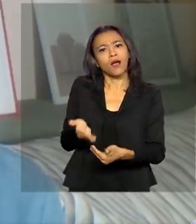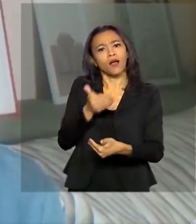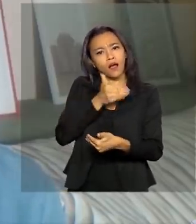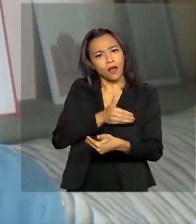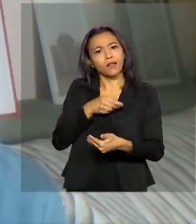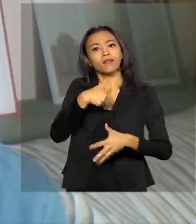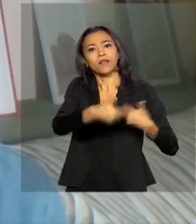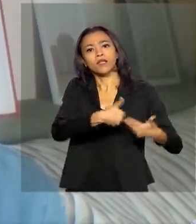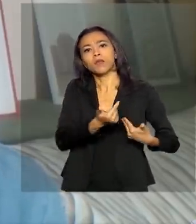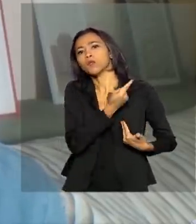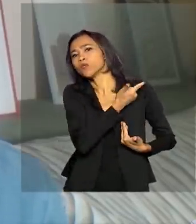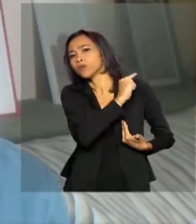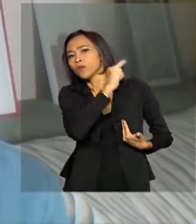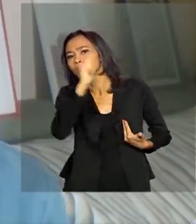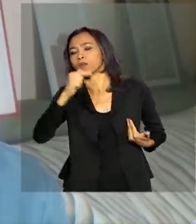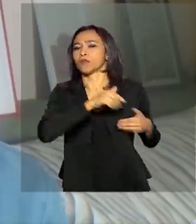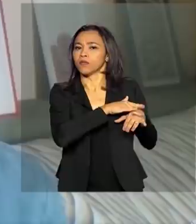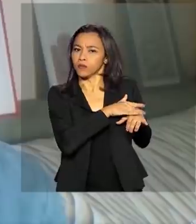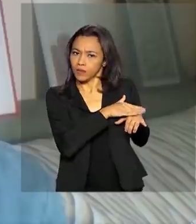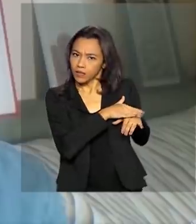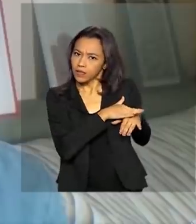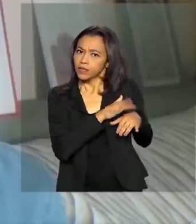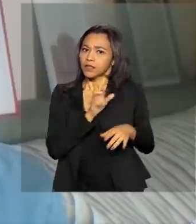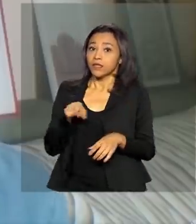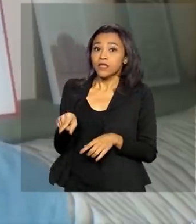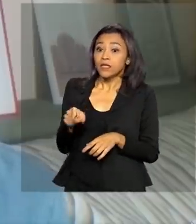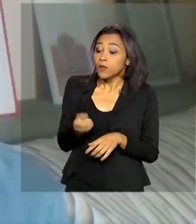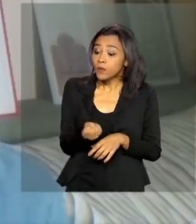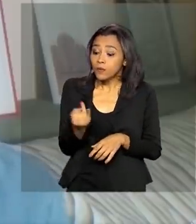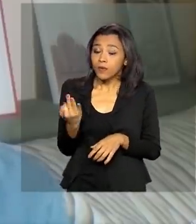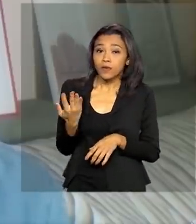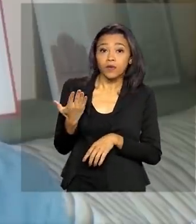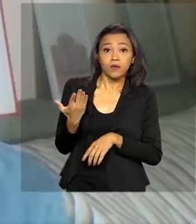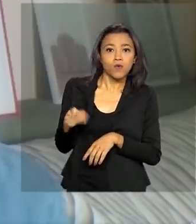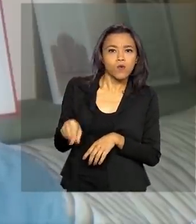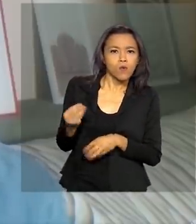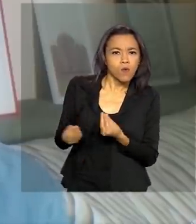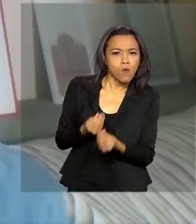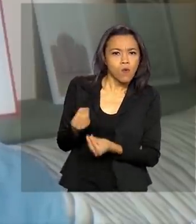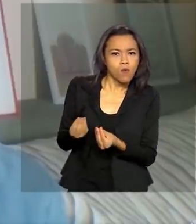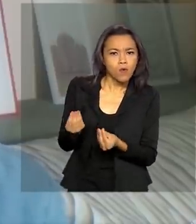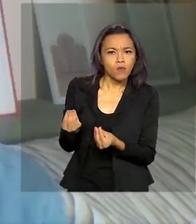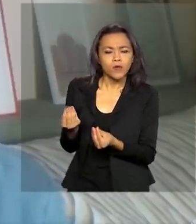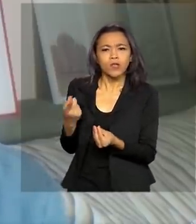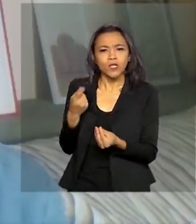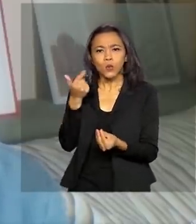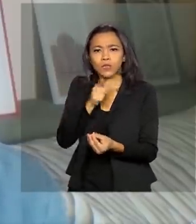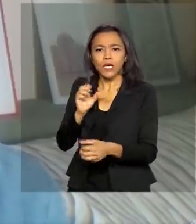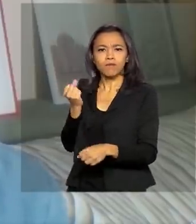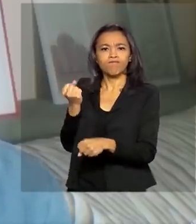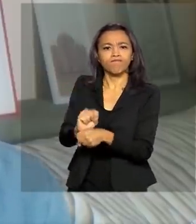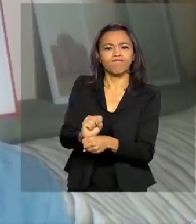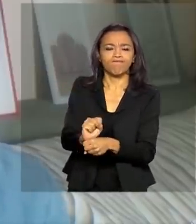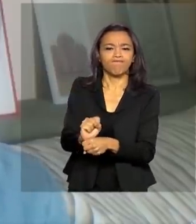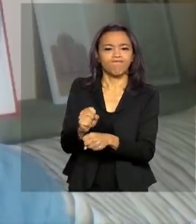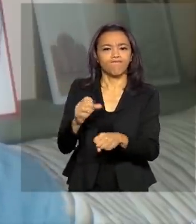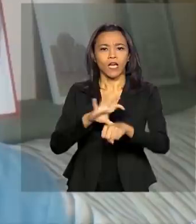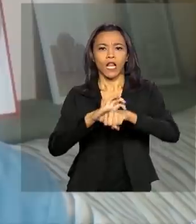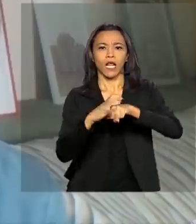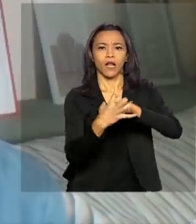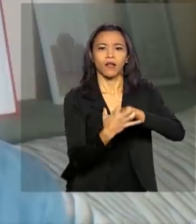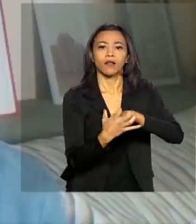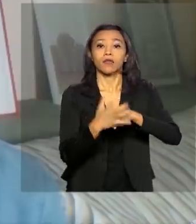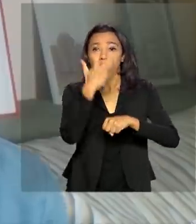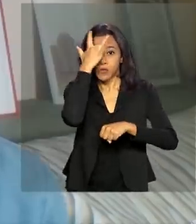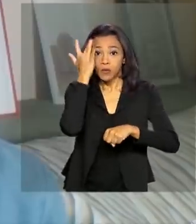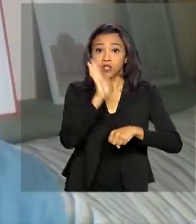tratamento de outras doenças e identificam quais têm potencial de neutralizar a ação da Covid-19 em pacientes